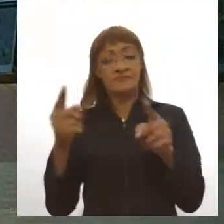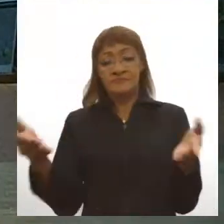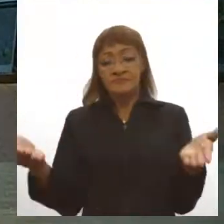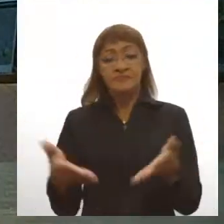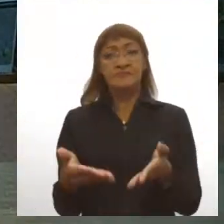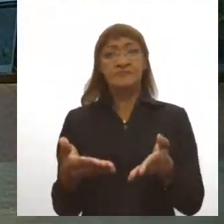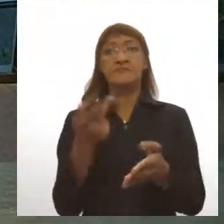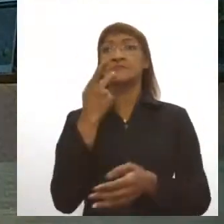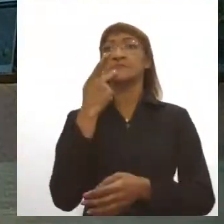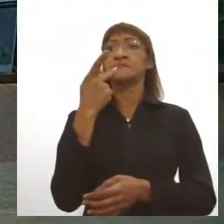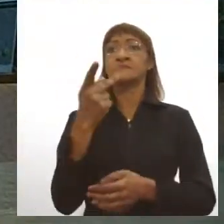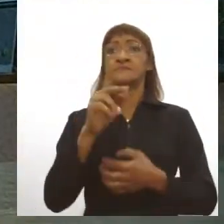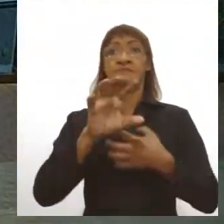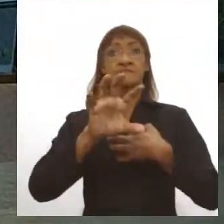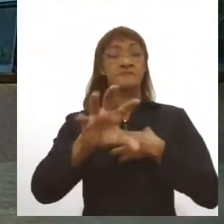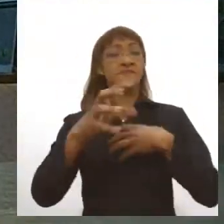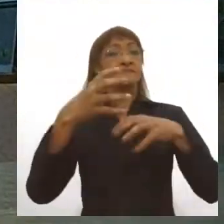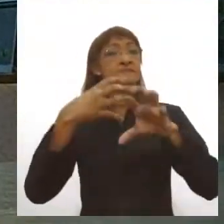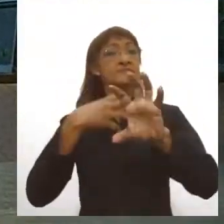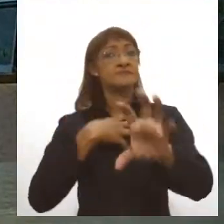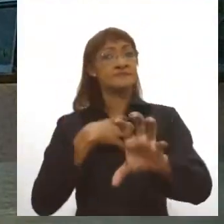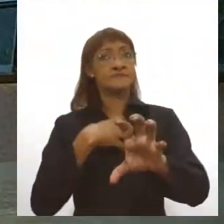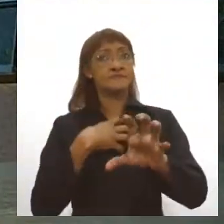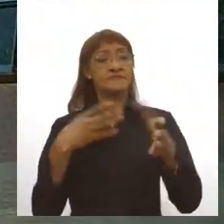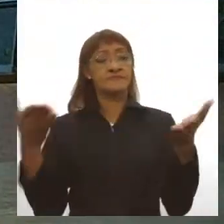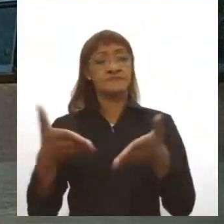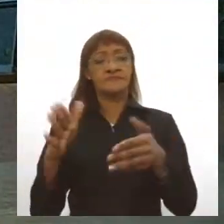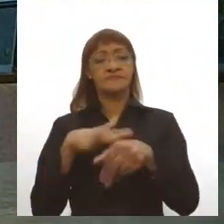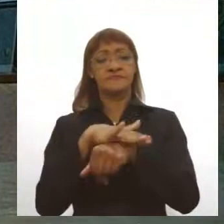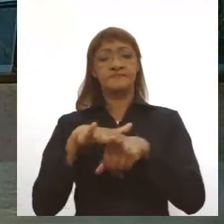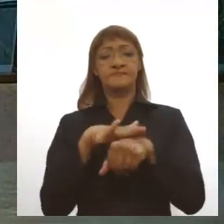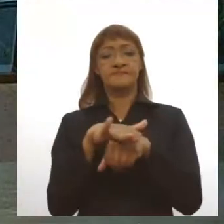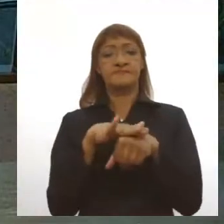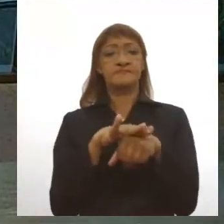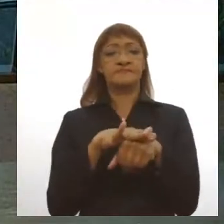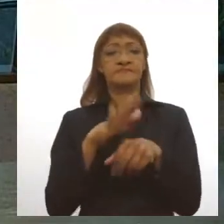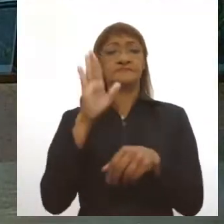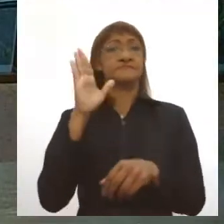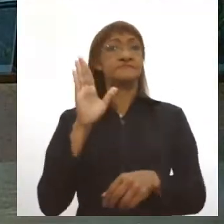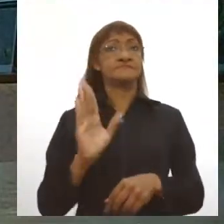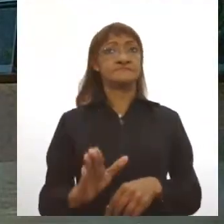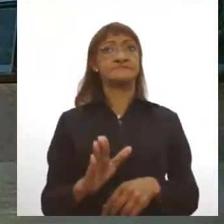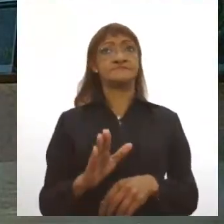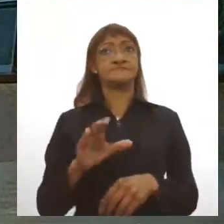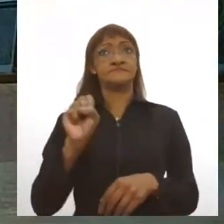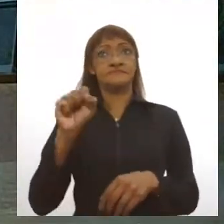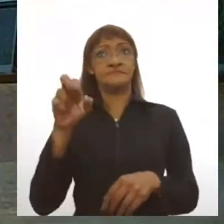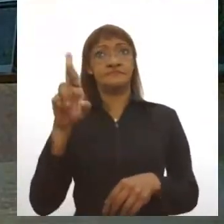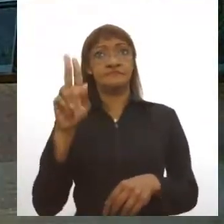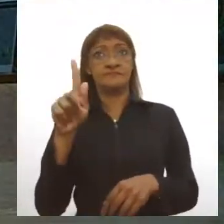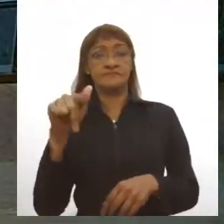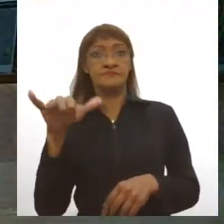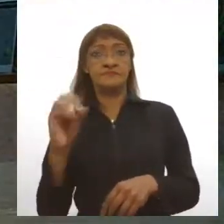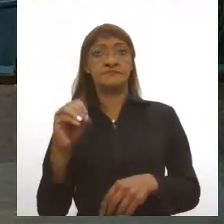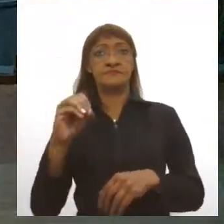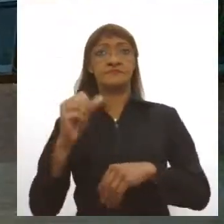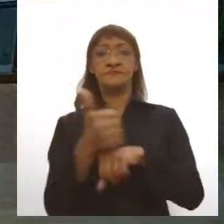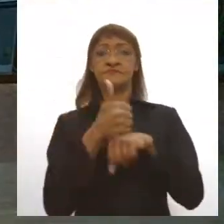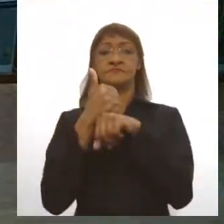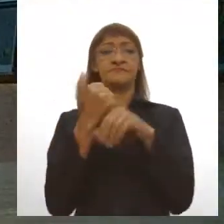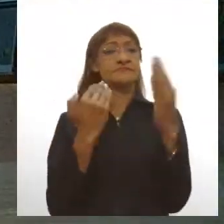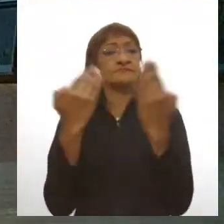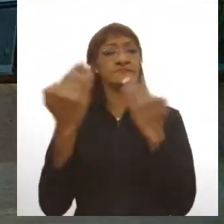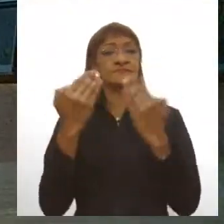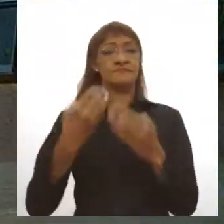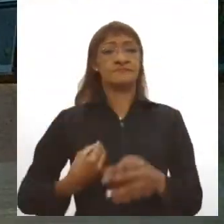falar sobre empatia. Sobre esse assunto, nós vamos conversar agora com Demetrio Sérgio dos Reis. Ele que é psicólogo e está conosco aqui, ao vivo,